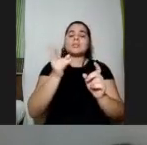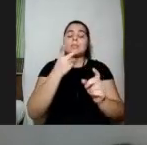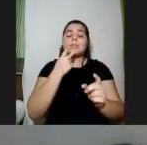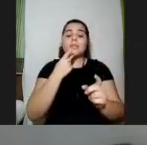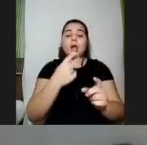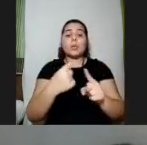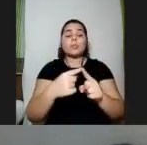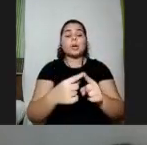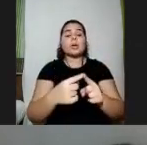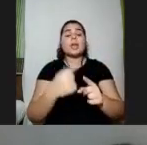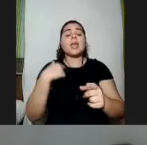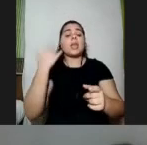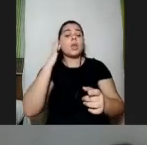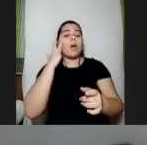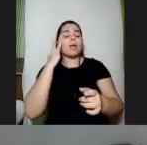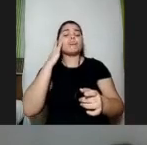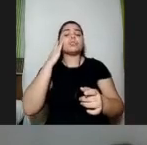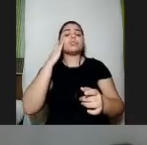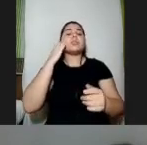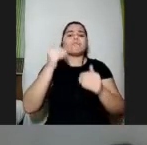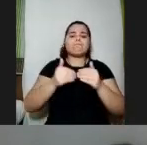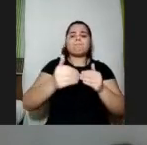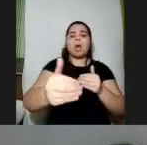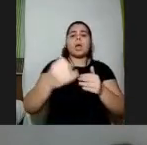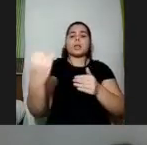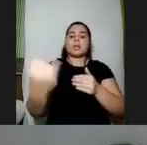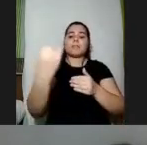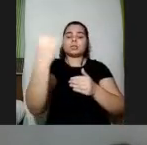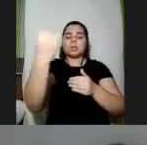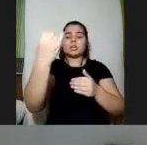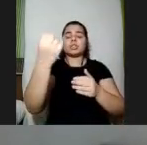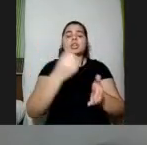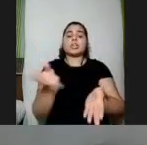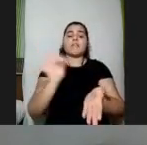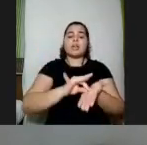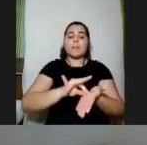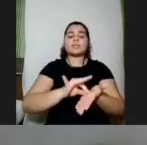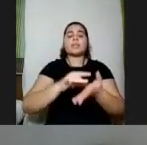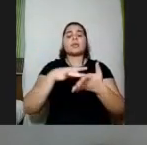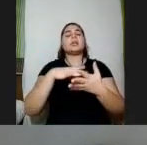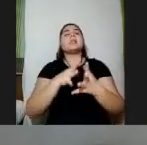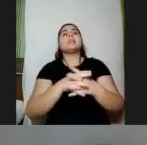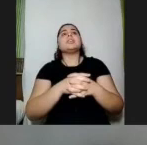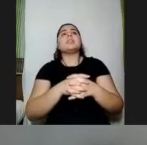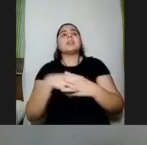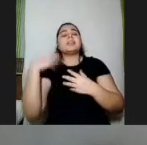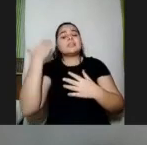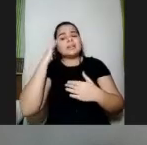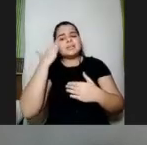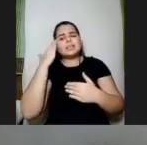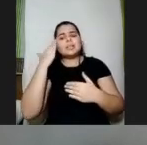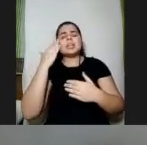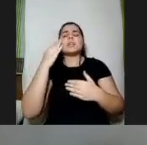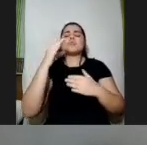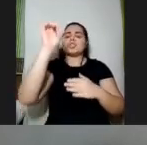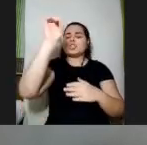acho que é um ponto de partida importante de afirmação de reconhecimento de direito